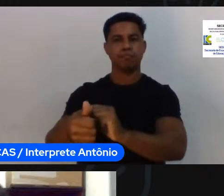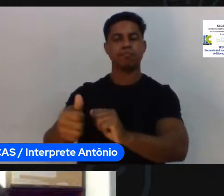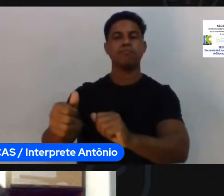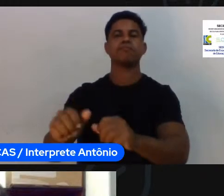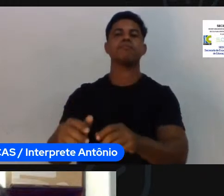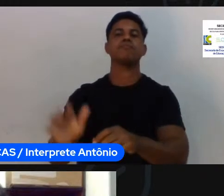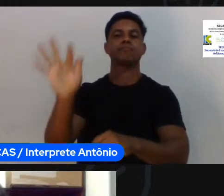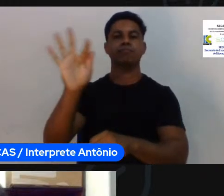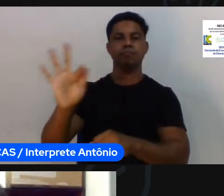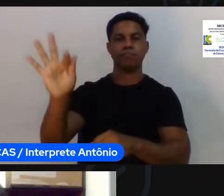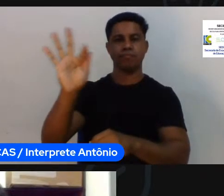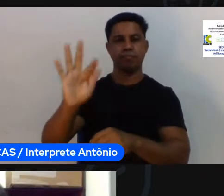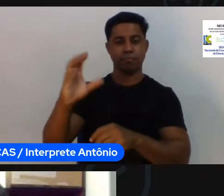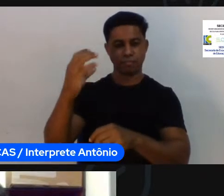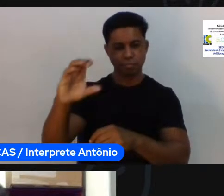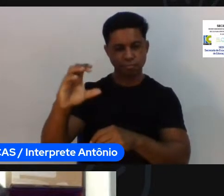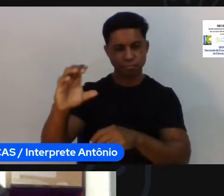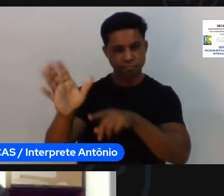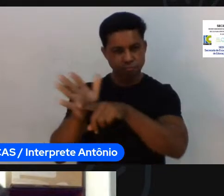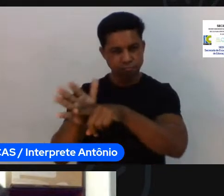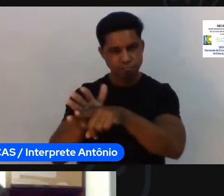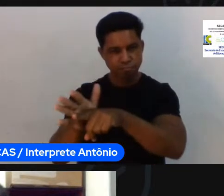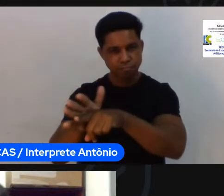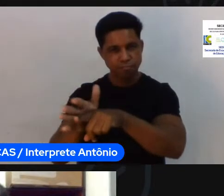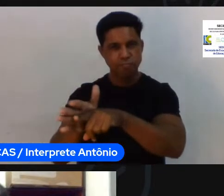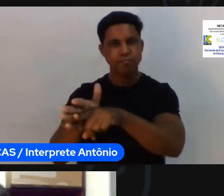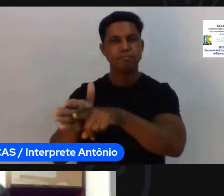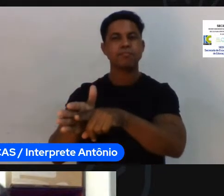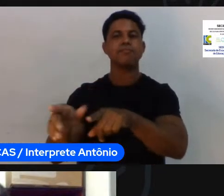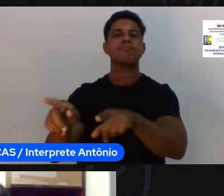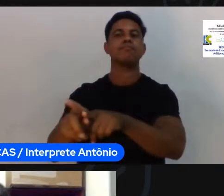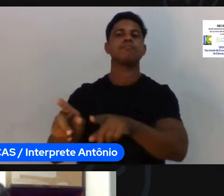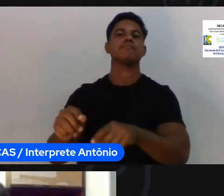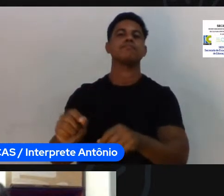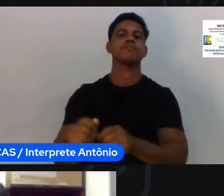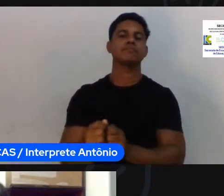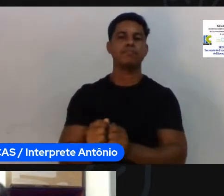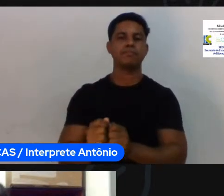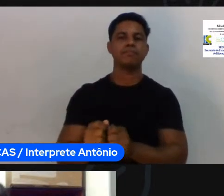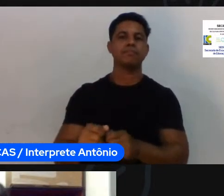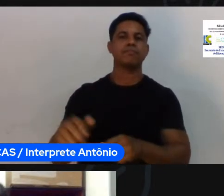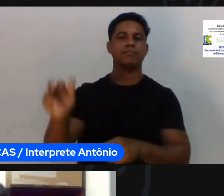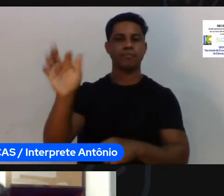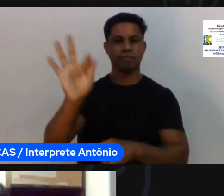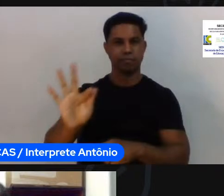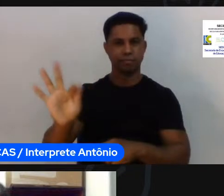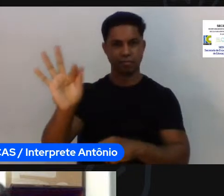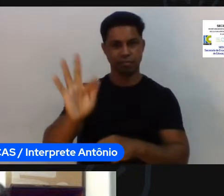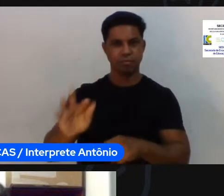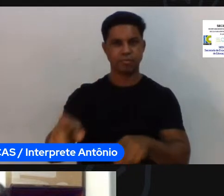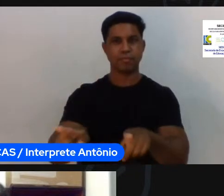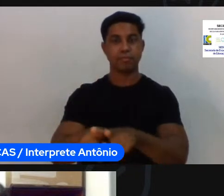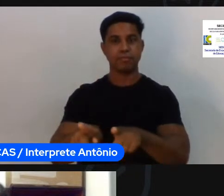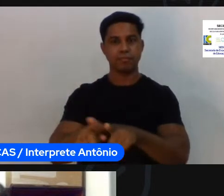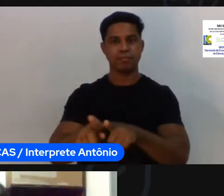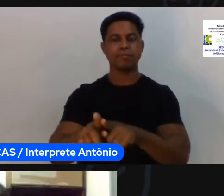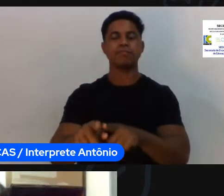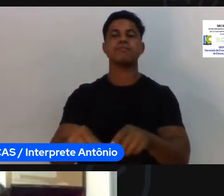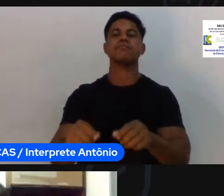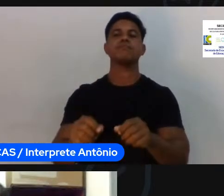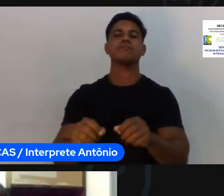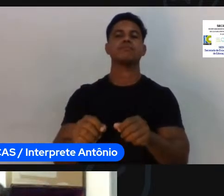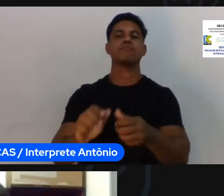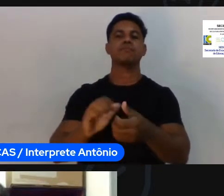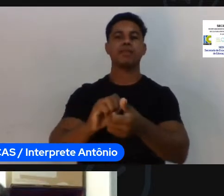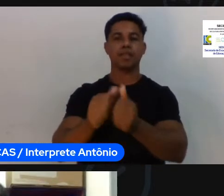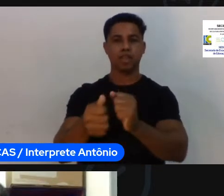Aplicadas da Universidade Estadual de Campinas. É credenciada ao Programa de Boa Graduação em Educação Física